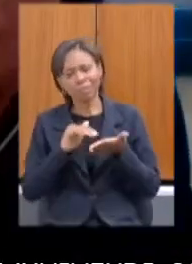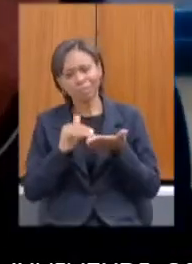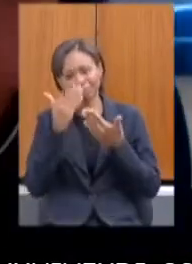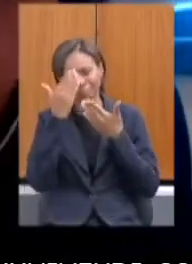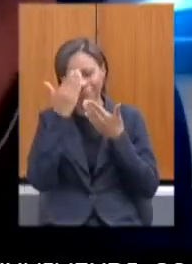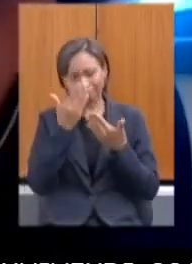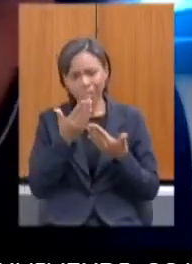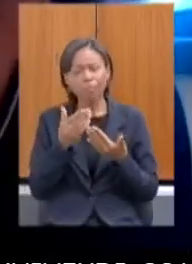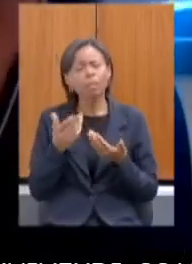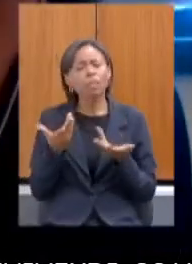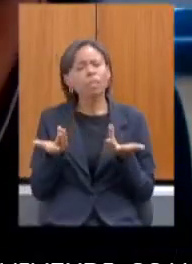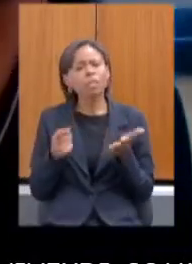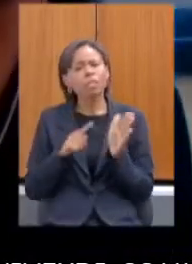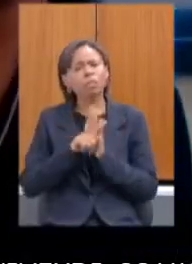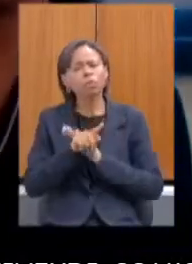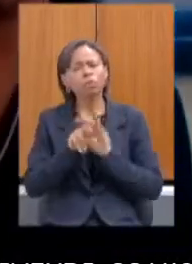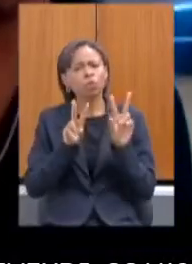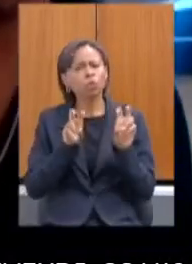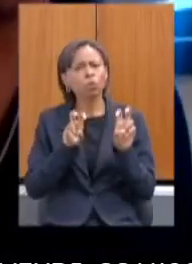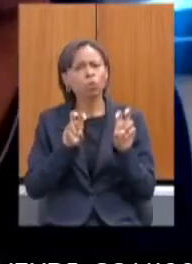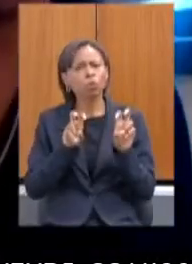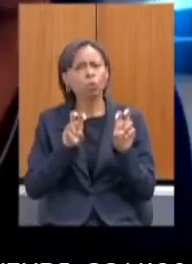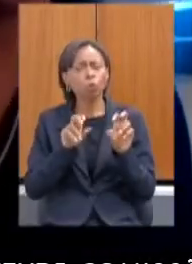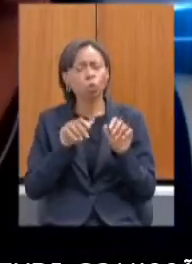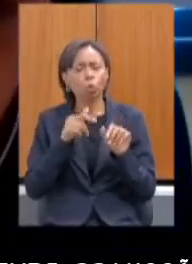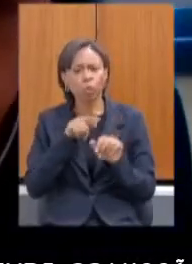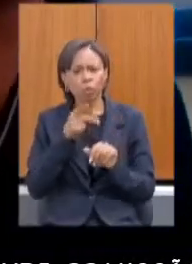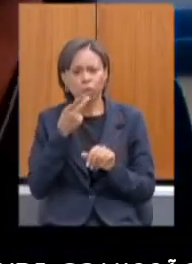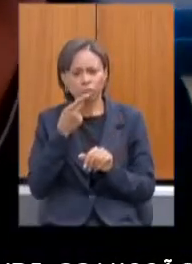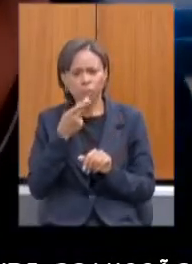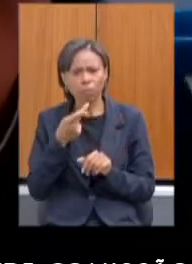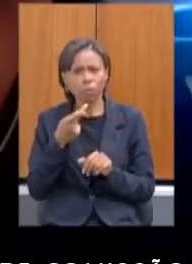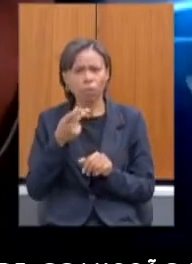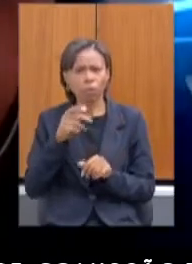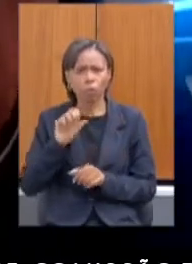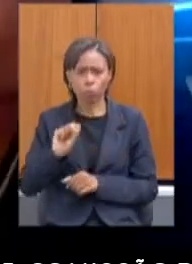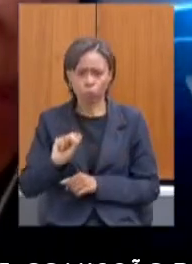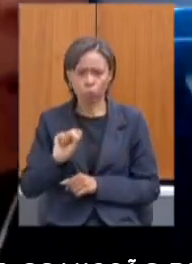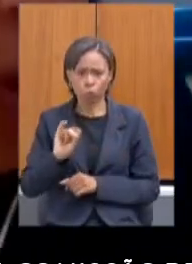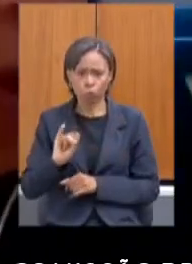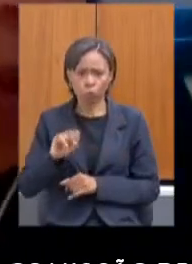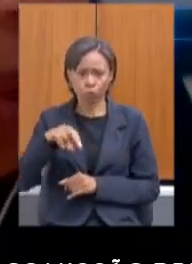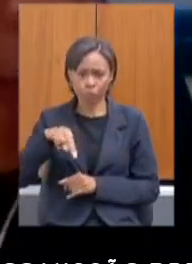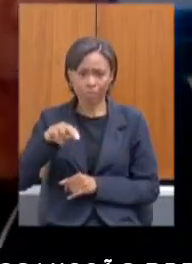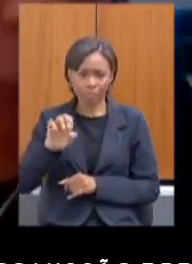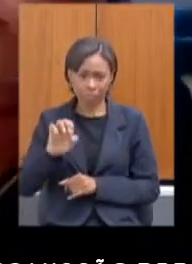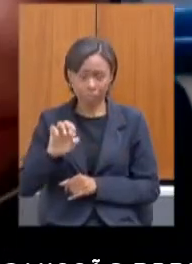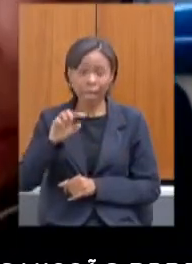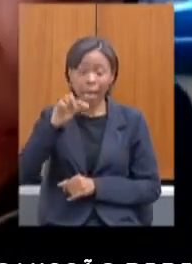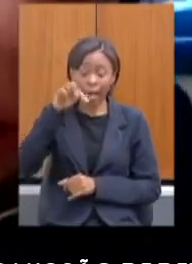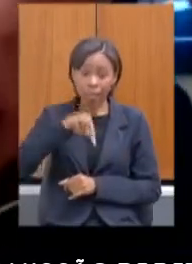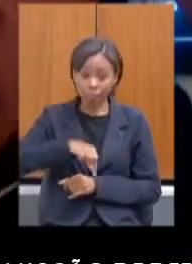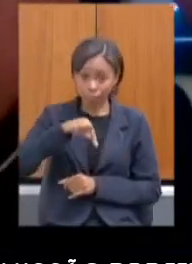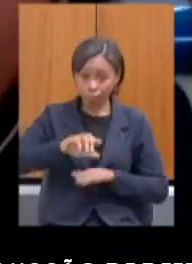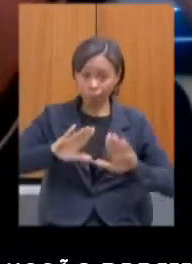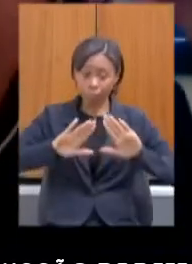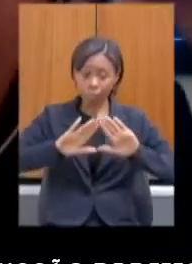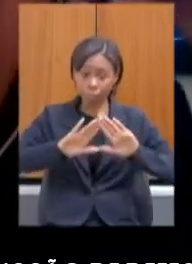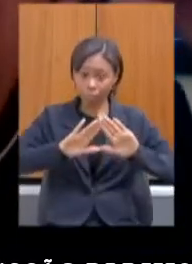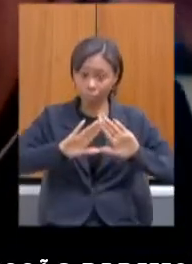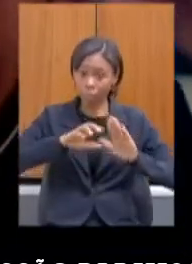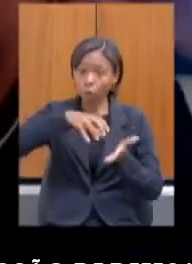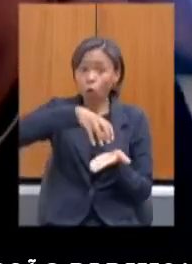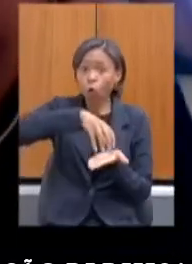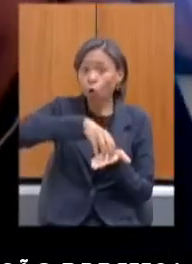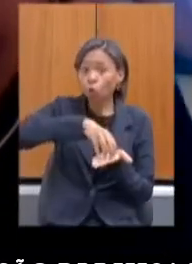E sobre a questão do poço do CINE, o poço que nós temos aqui na Assembleia é o poço do PROCON